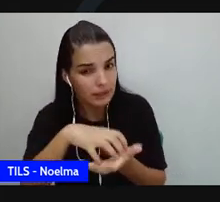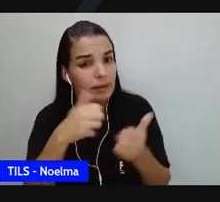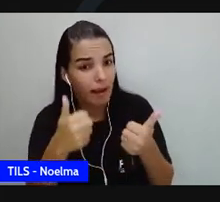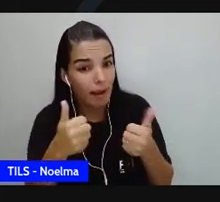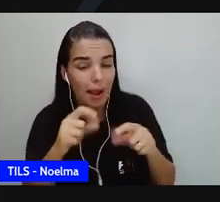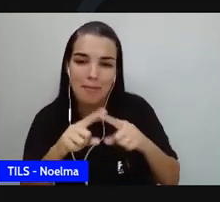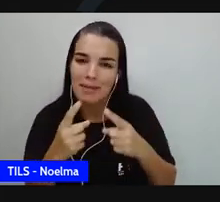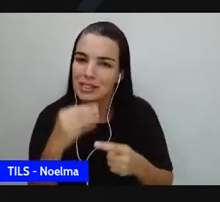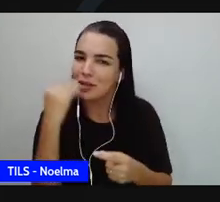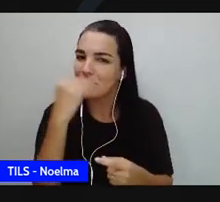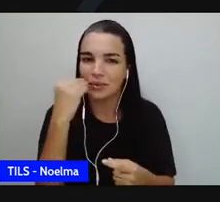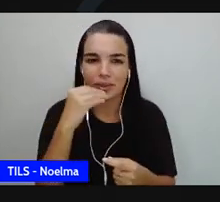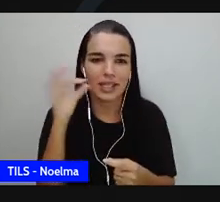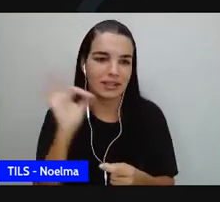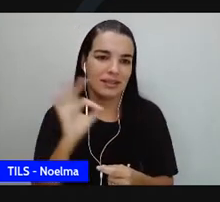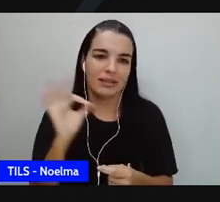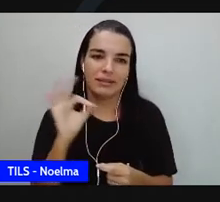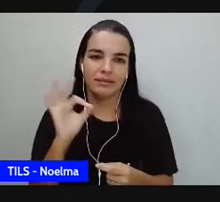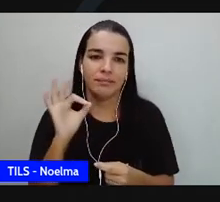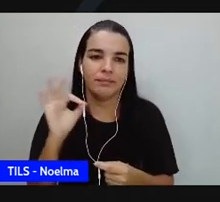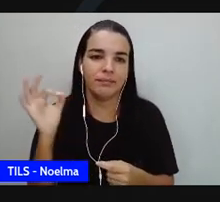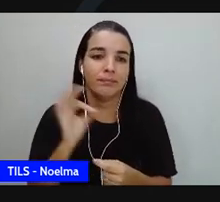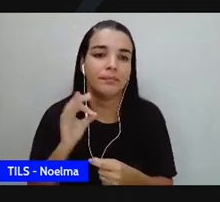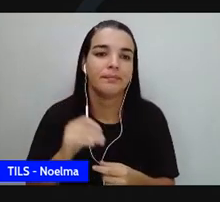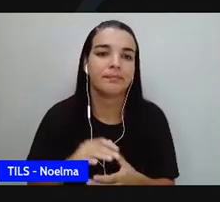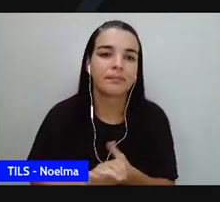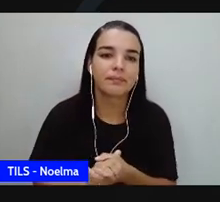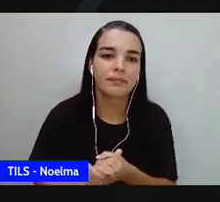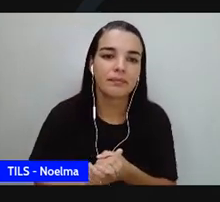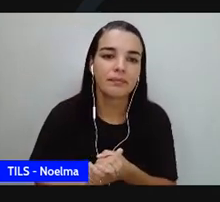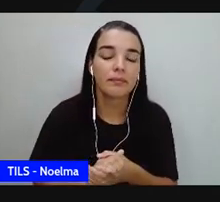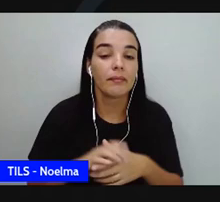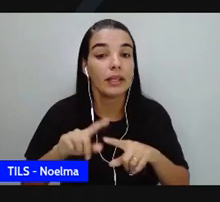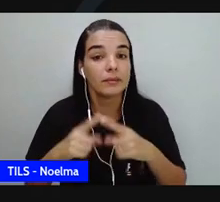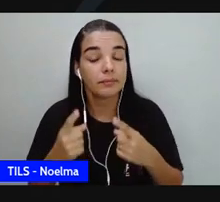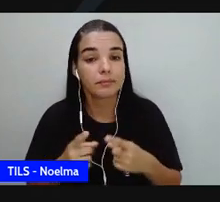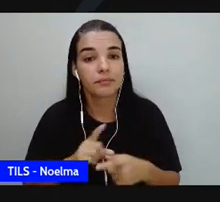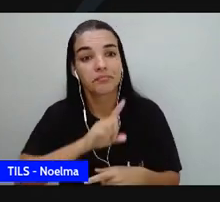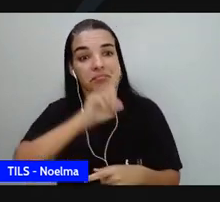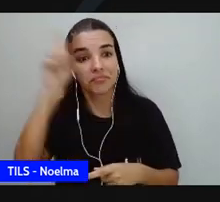das grandes oportunidades. Então, isso foi a vida da São Paulo. E lá,